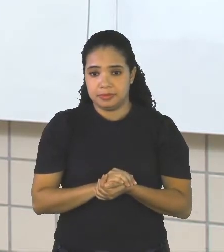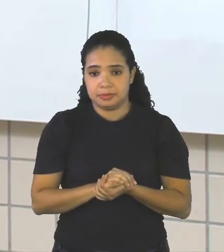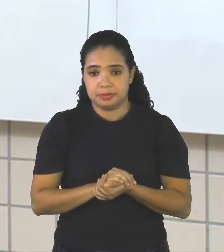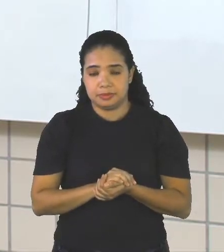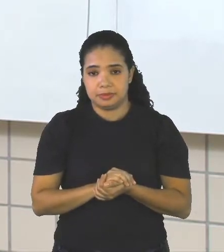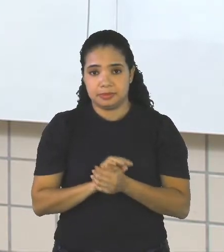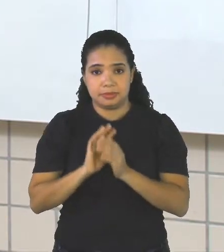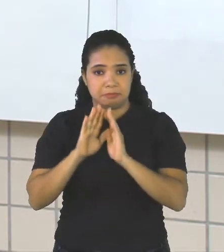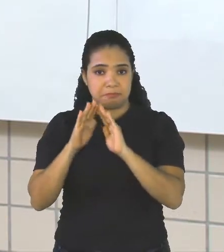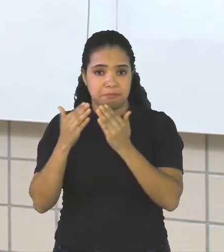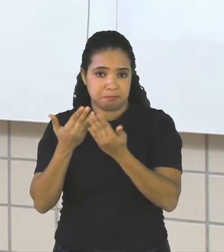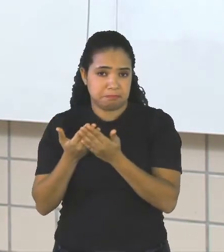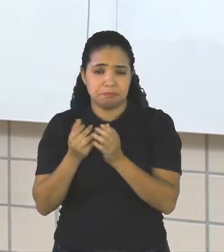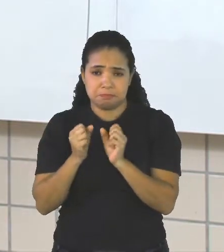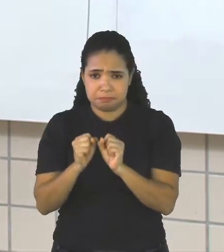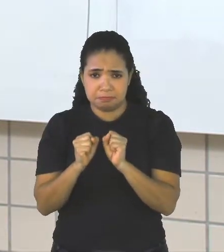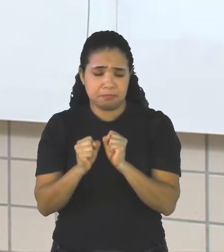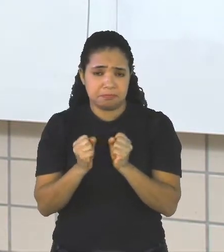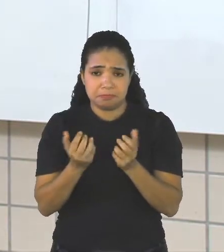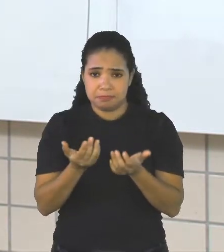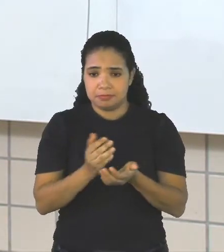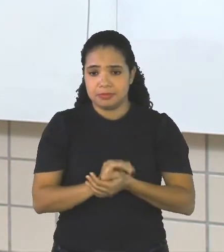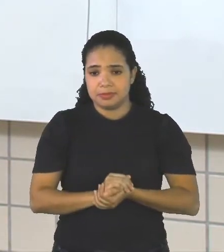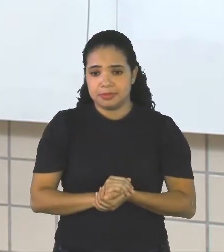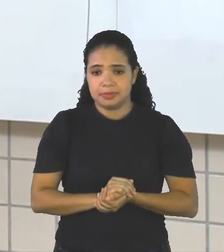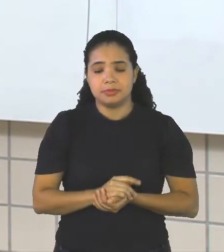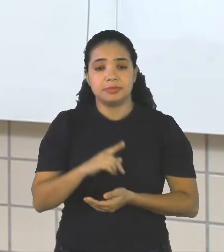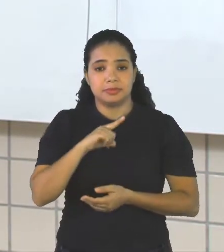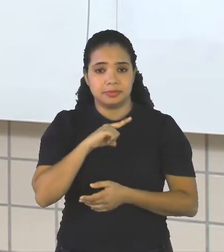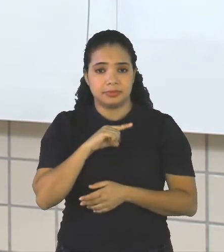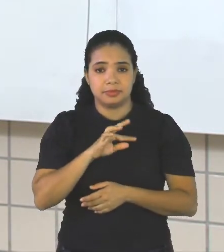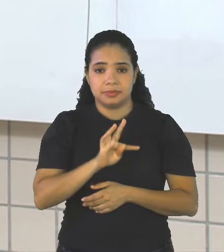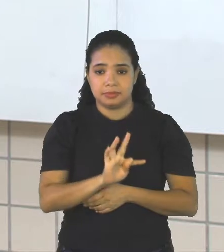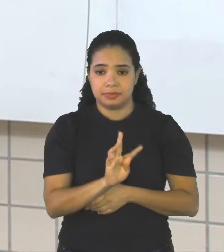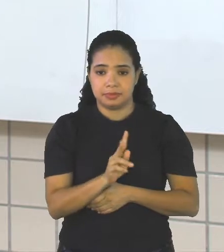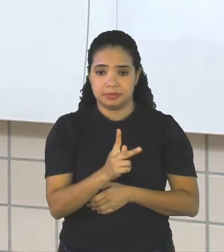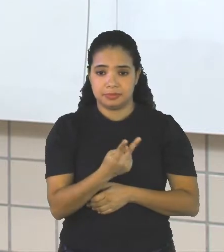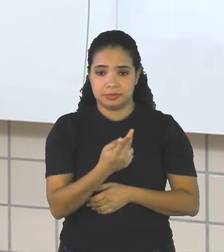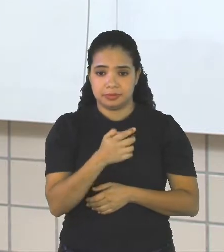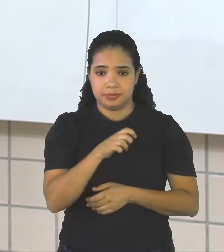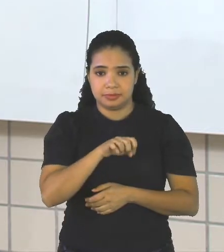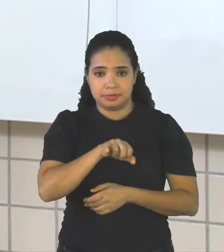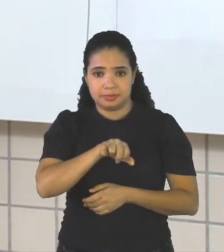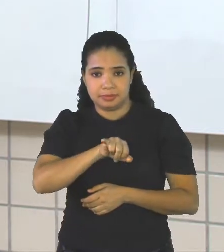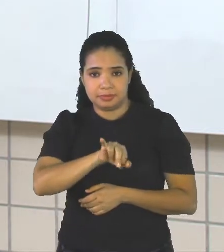E temos o Their Ok Neste caso